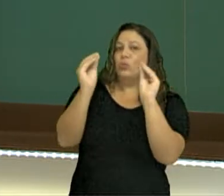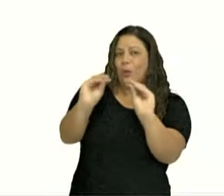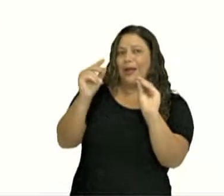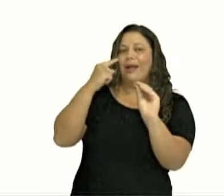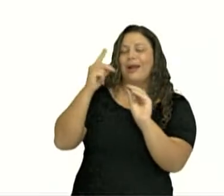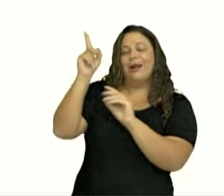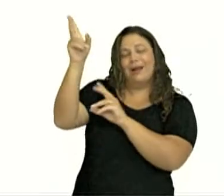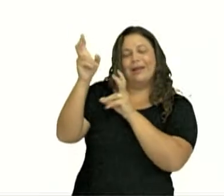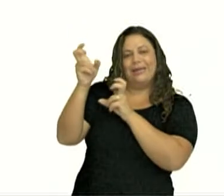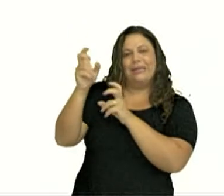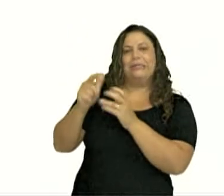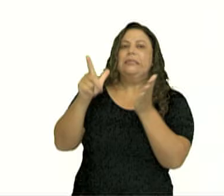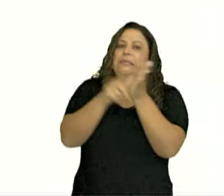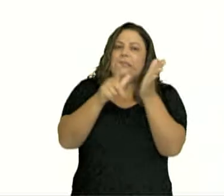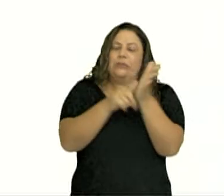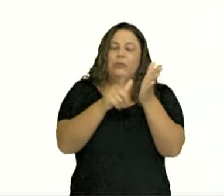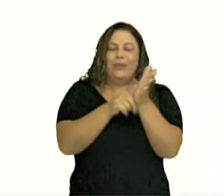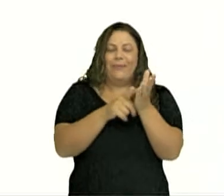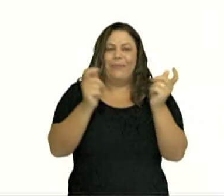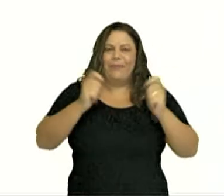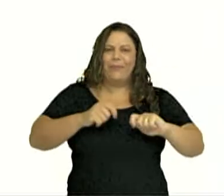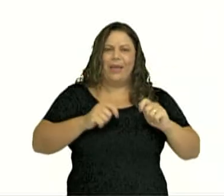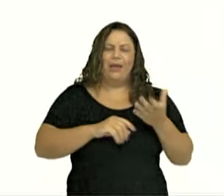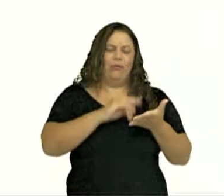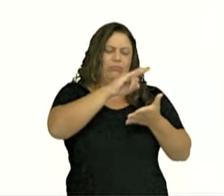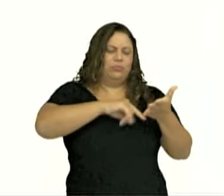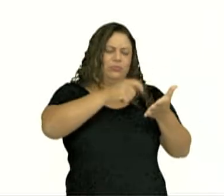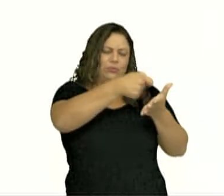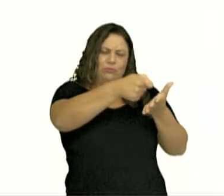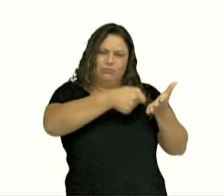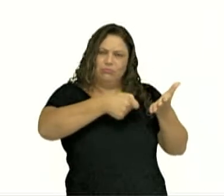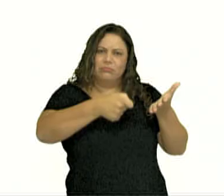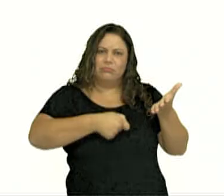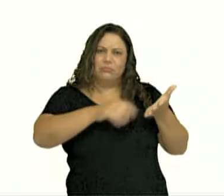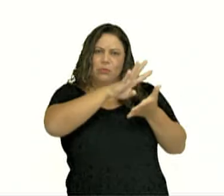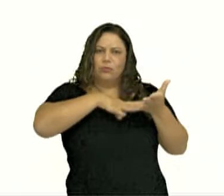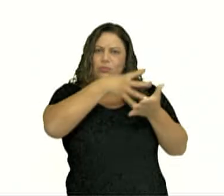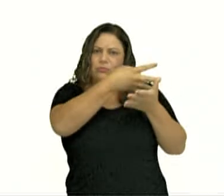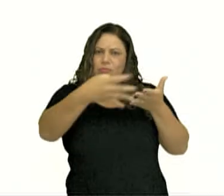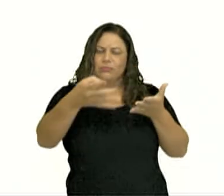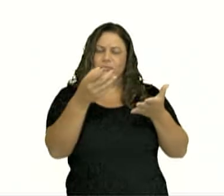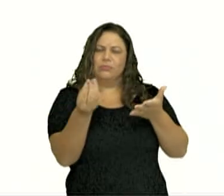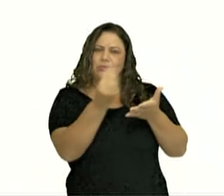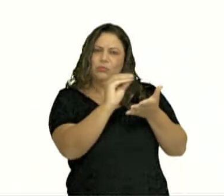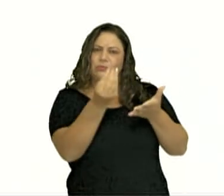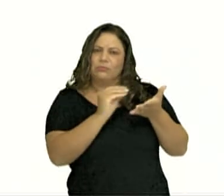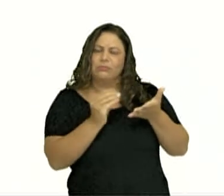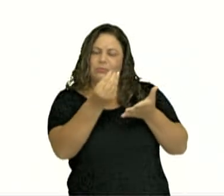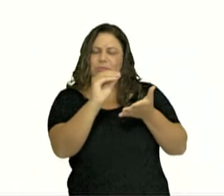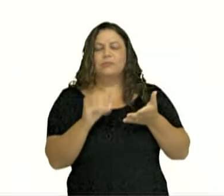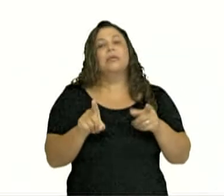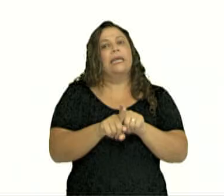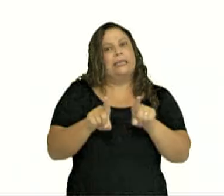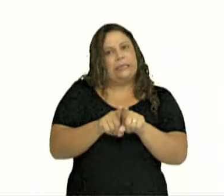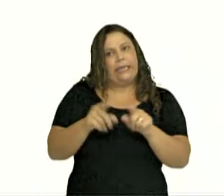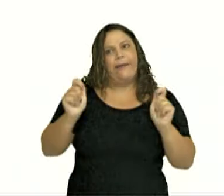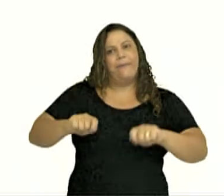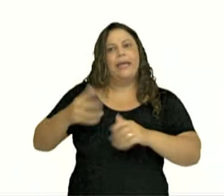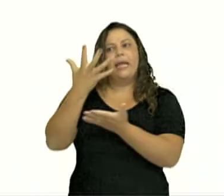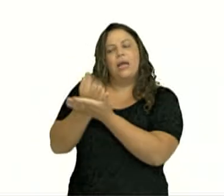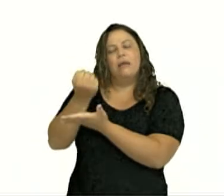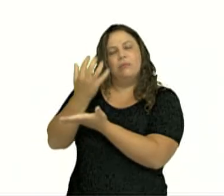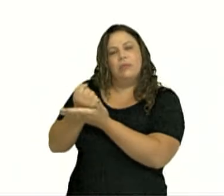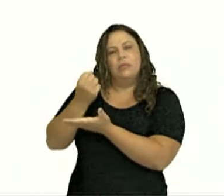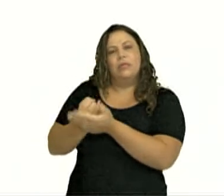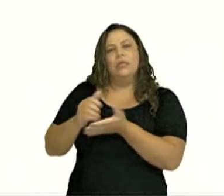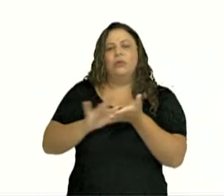ele no papel, uma cadenetinha dentro da carteira ali e fazendo as anotações. Usar um aplicativo de celular, que a gente